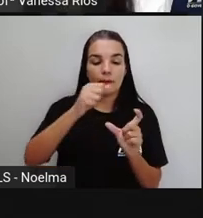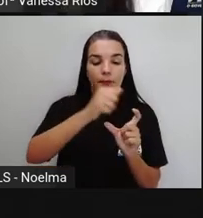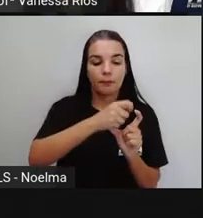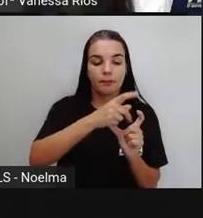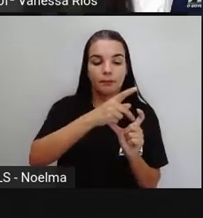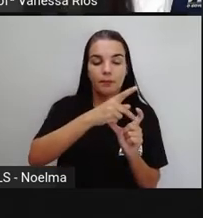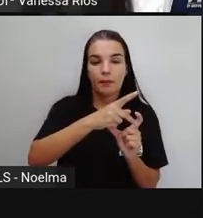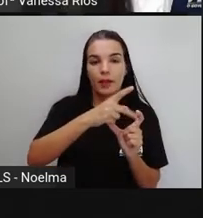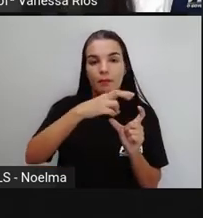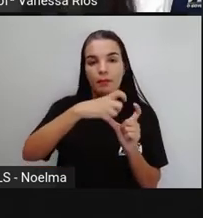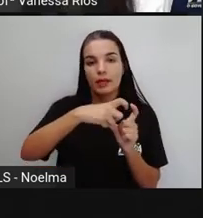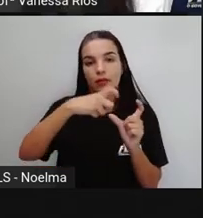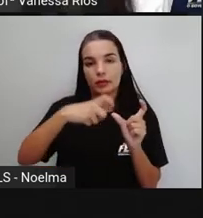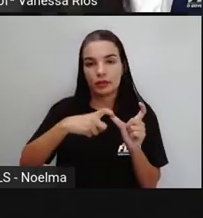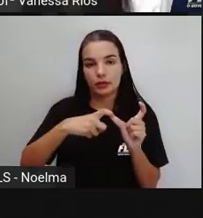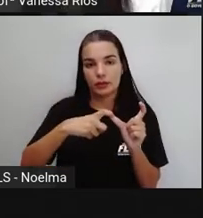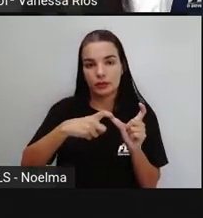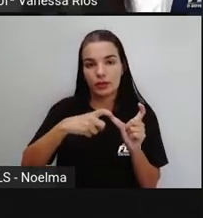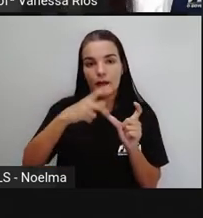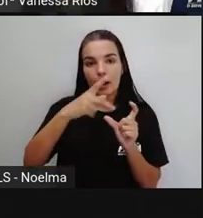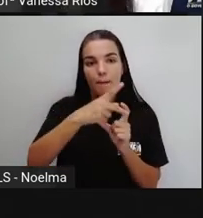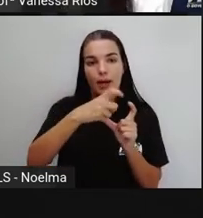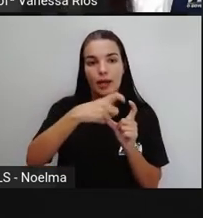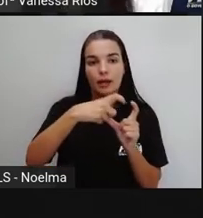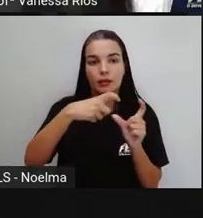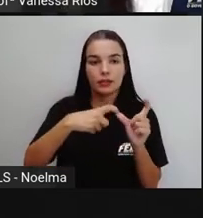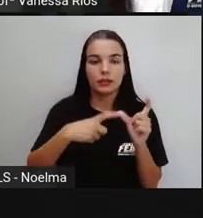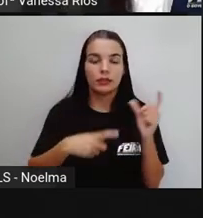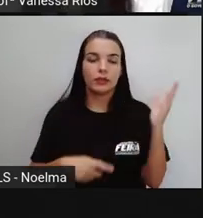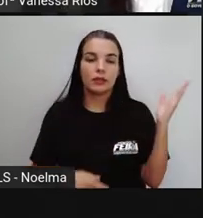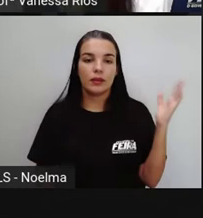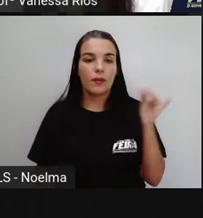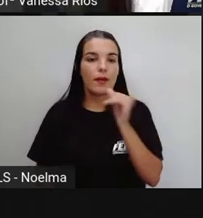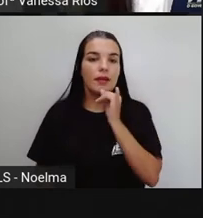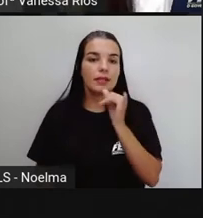sílaba tônica. E a Pro traz aqui os exemplos.